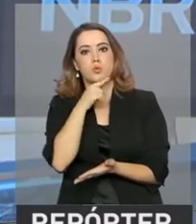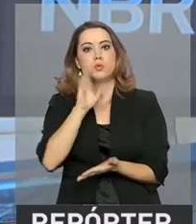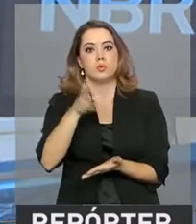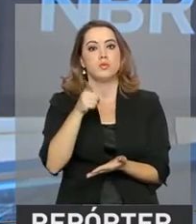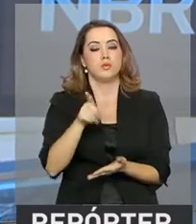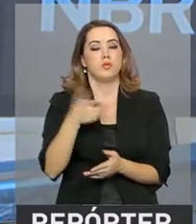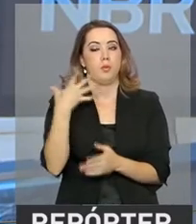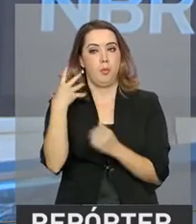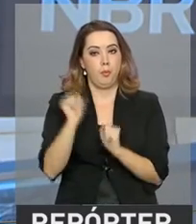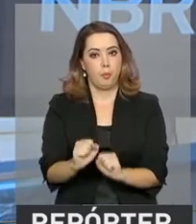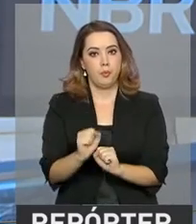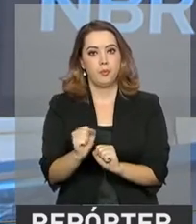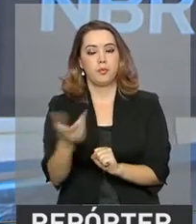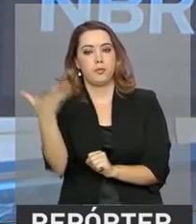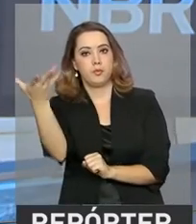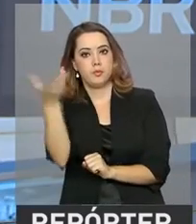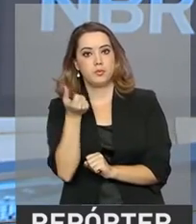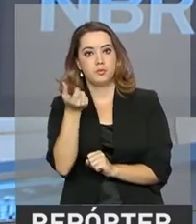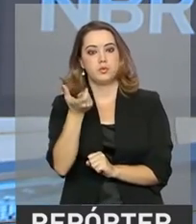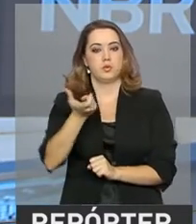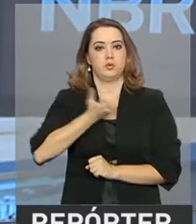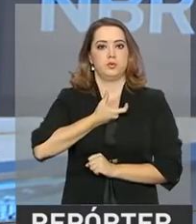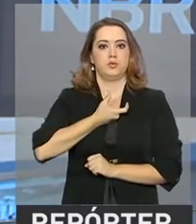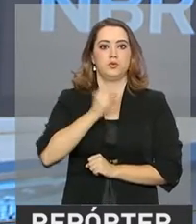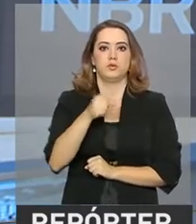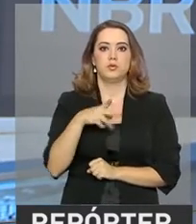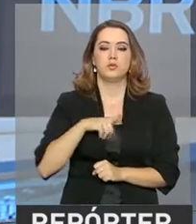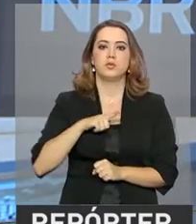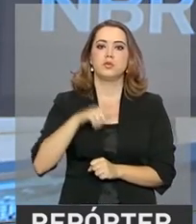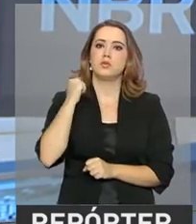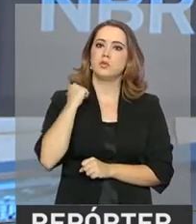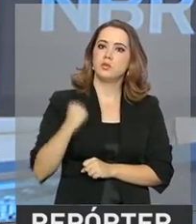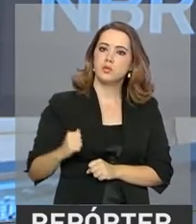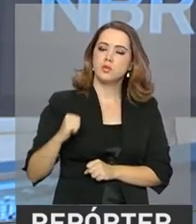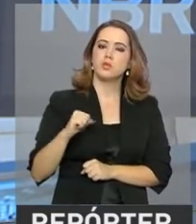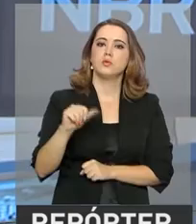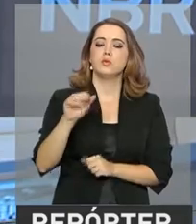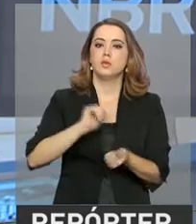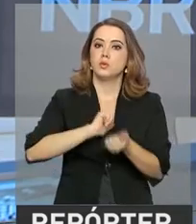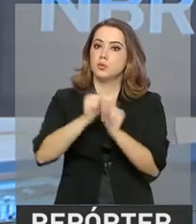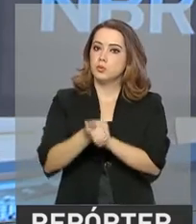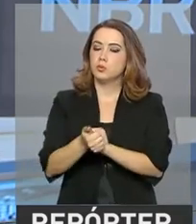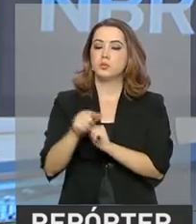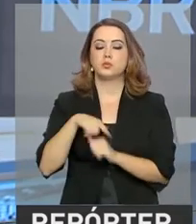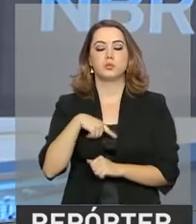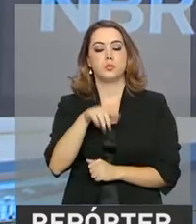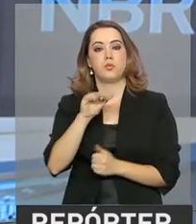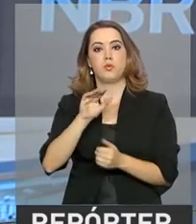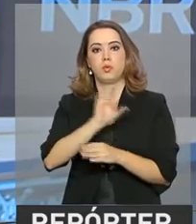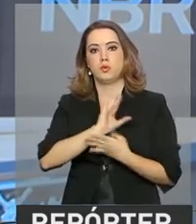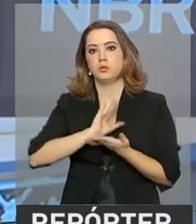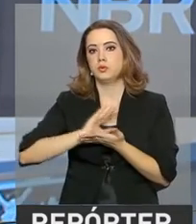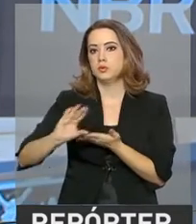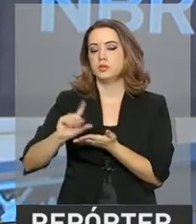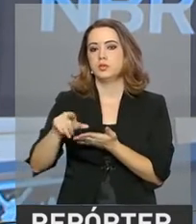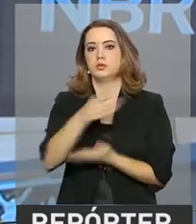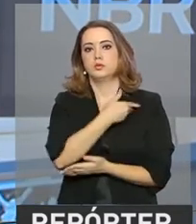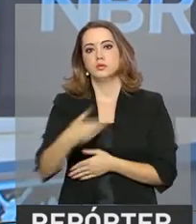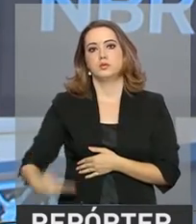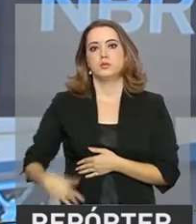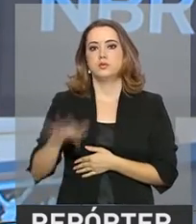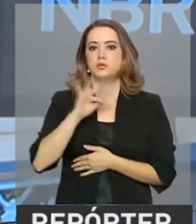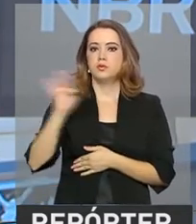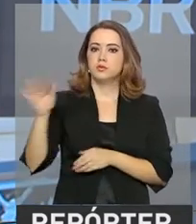medalhas. Nossos atletas contam com o apoio de bolsas do governo federal para ajudar com os custos do treinamento. E no